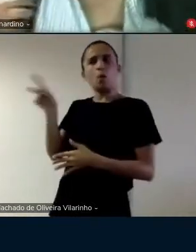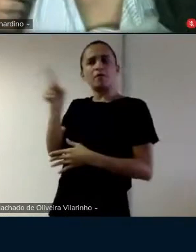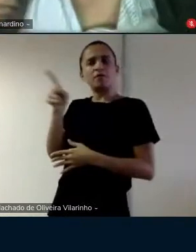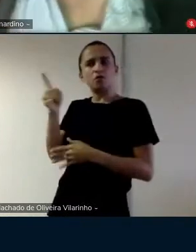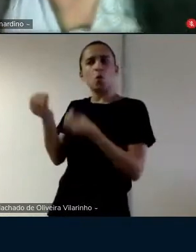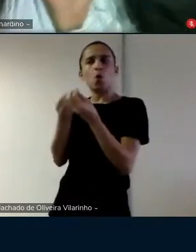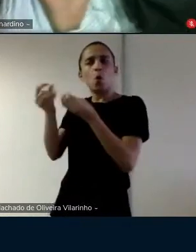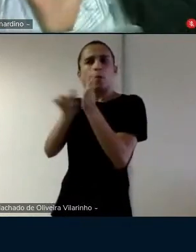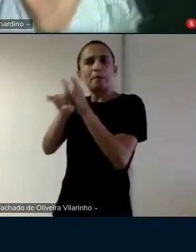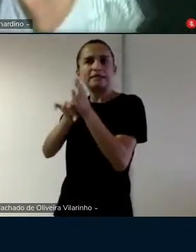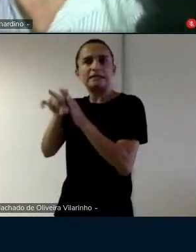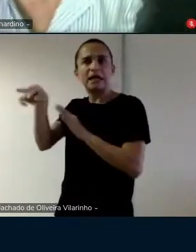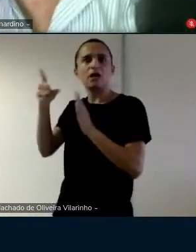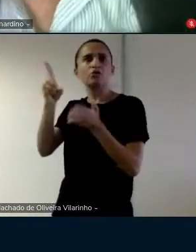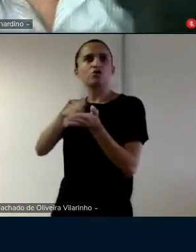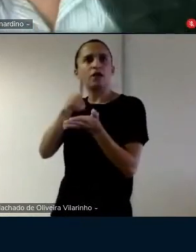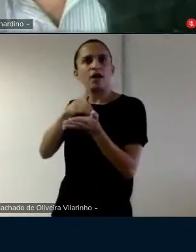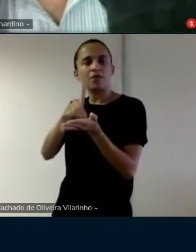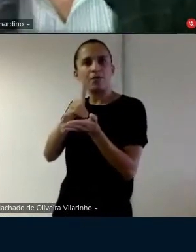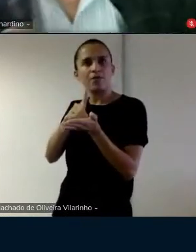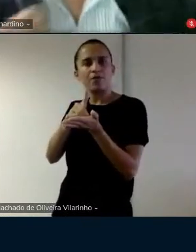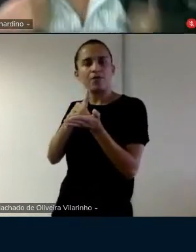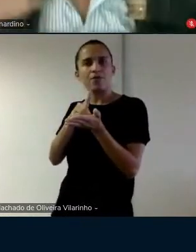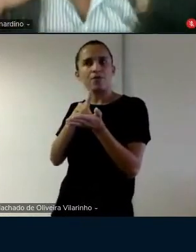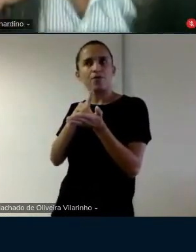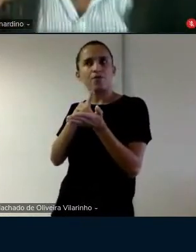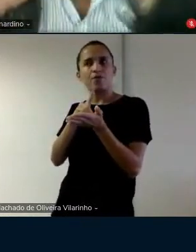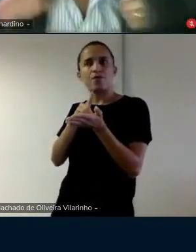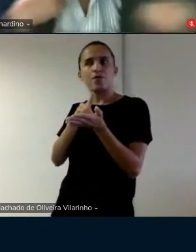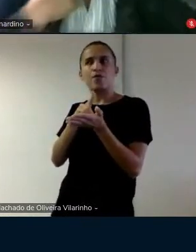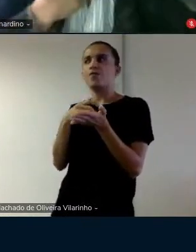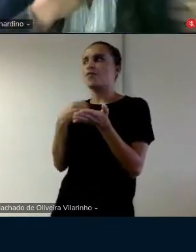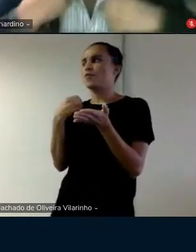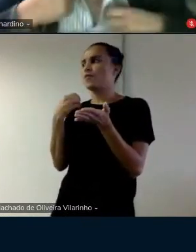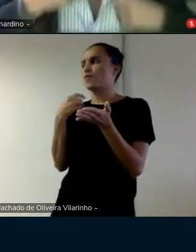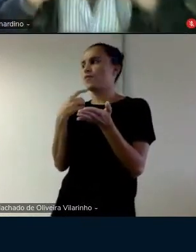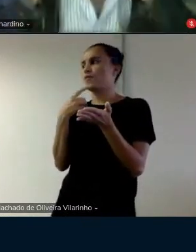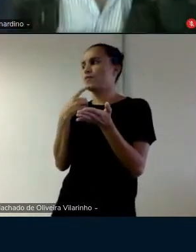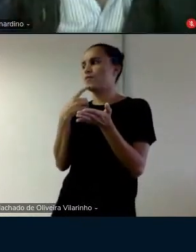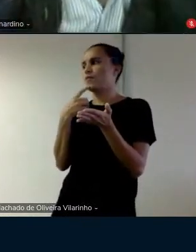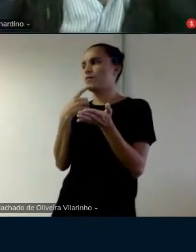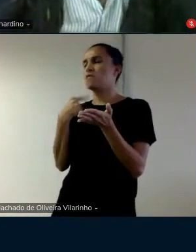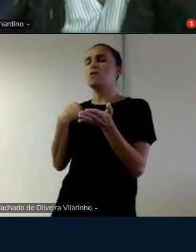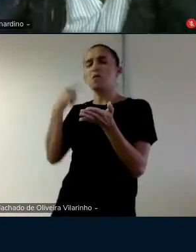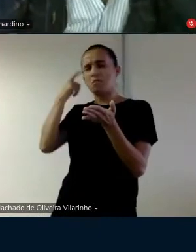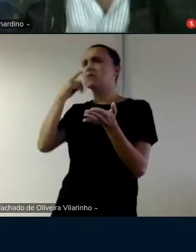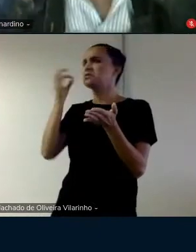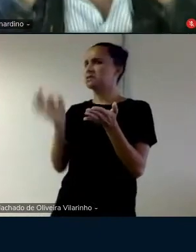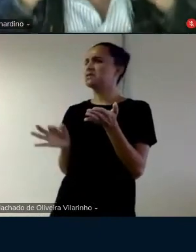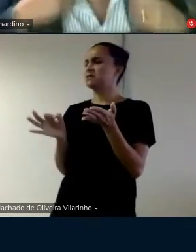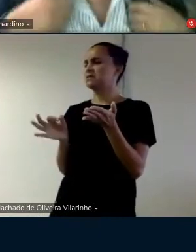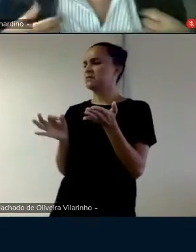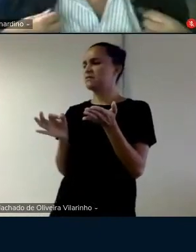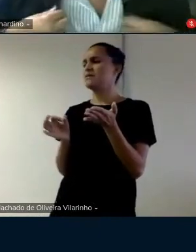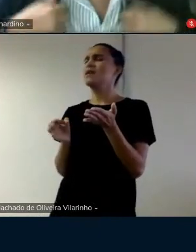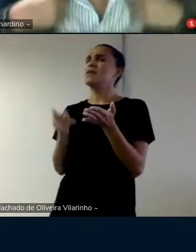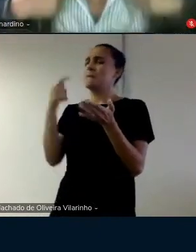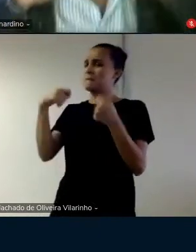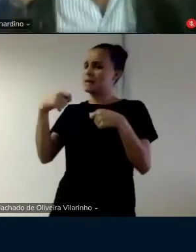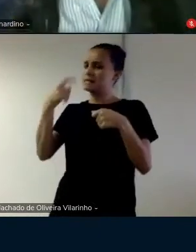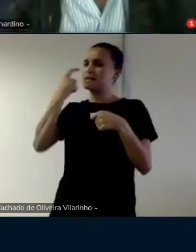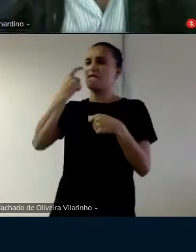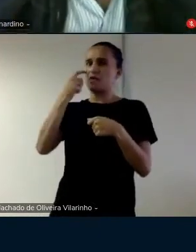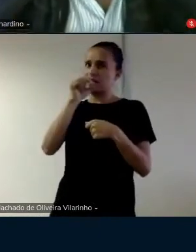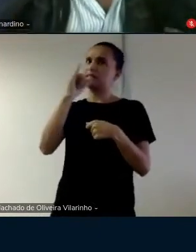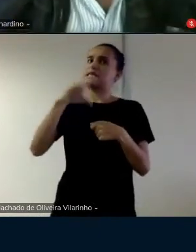pesquisa no dicionário é isso? é o significado das palavras? é eu acho que sim aí você dá só uma